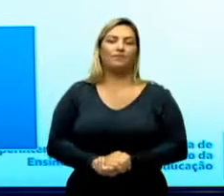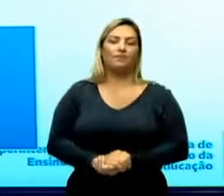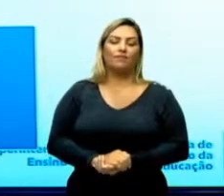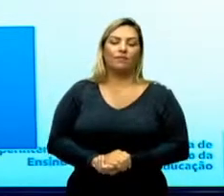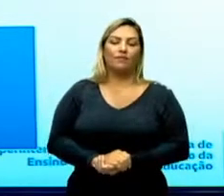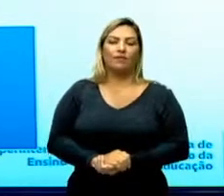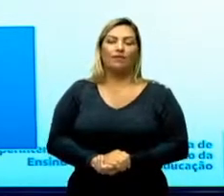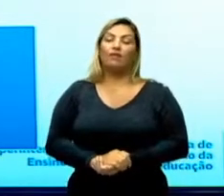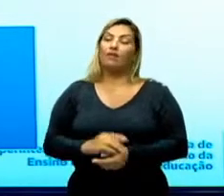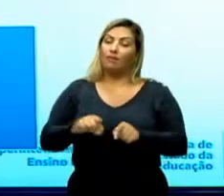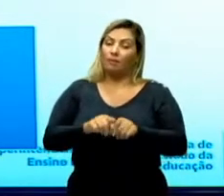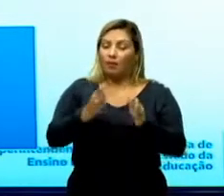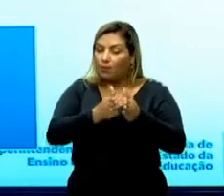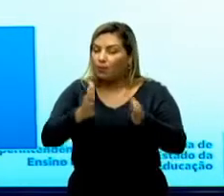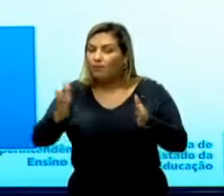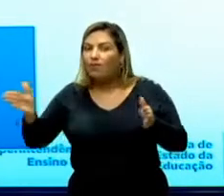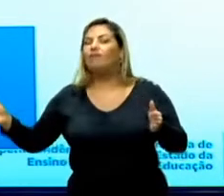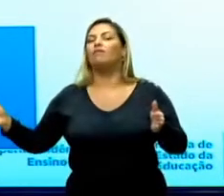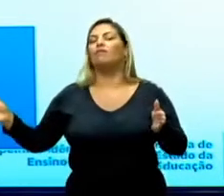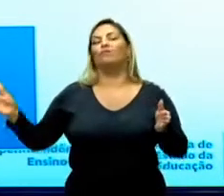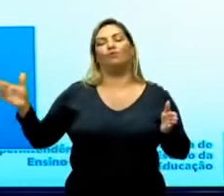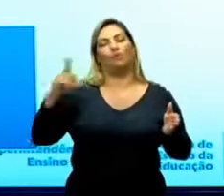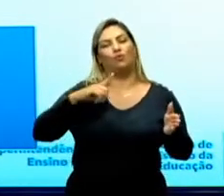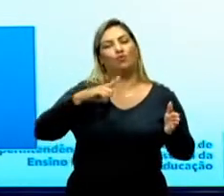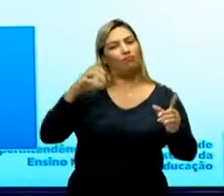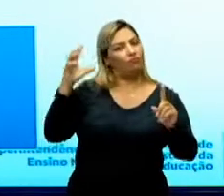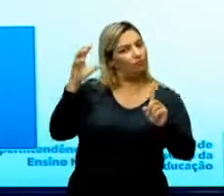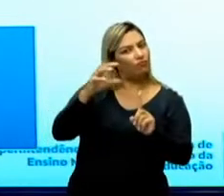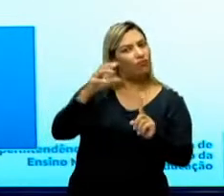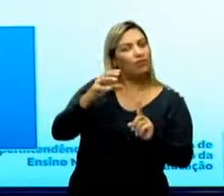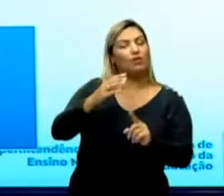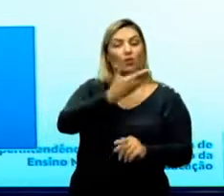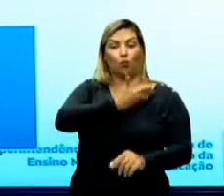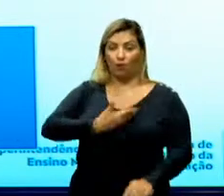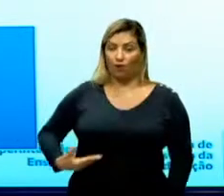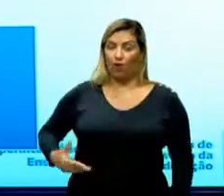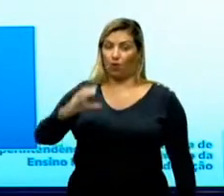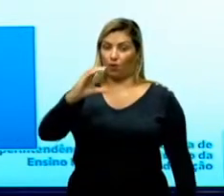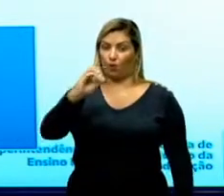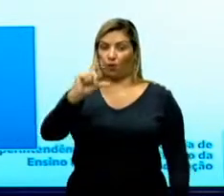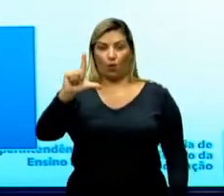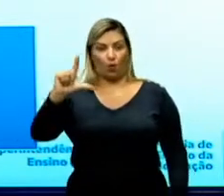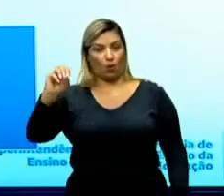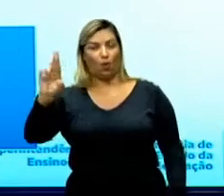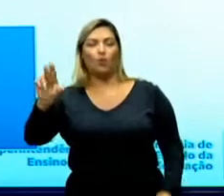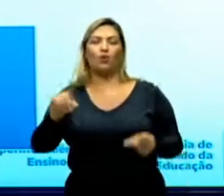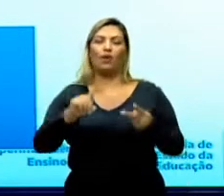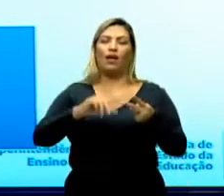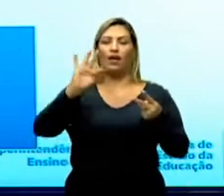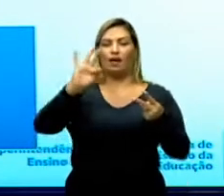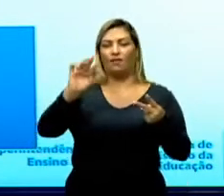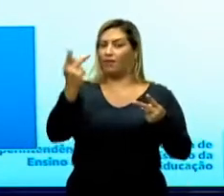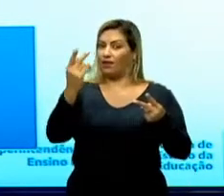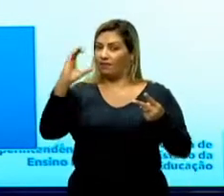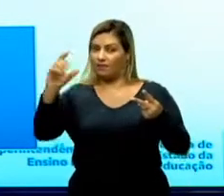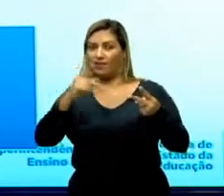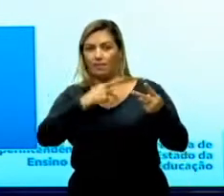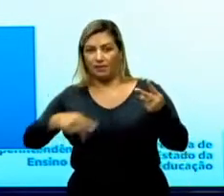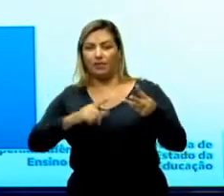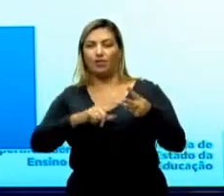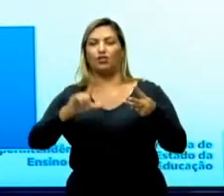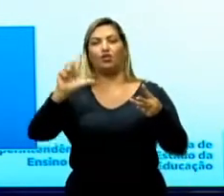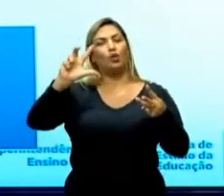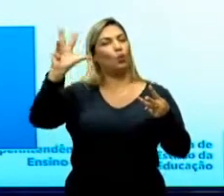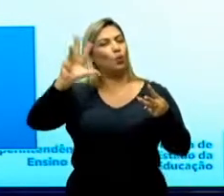outro ponto é que esse processo começa a se intensificar no governo Collor, no governo Fernando Henrique Cardoso, no governo